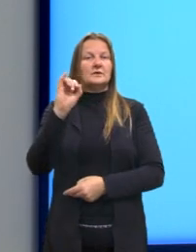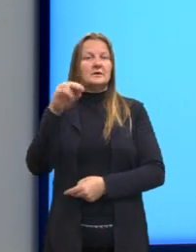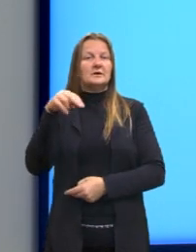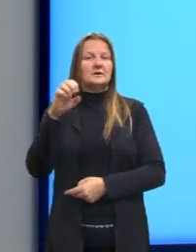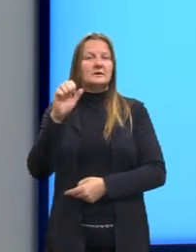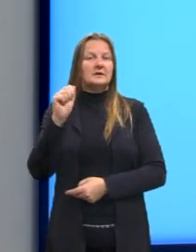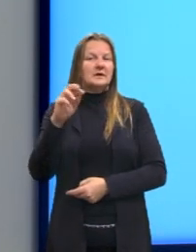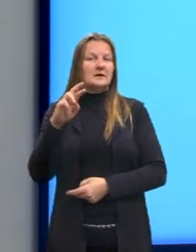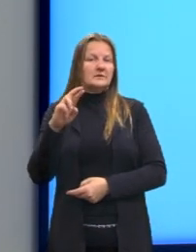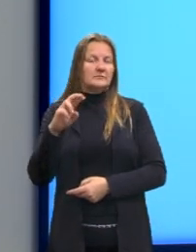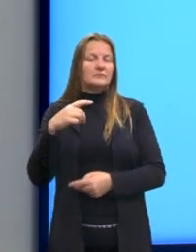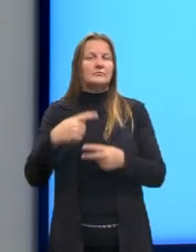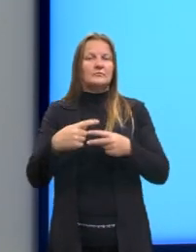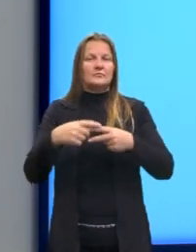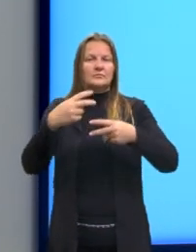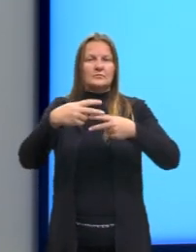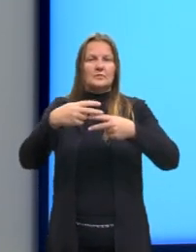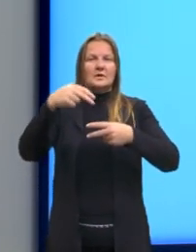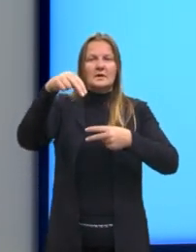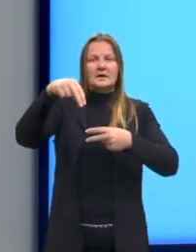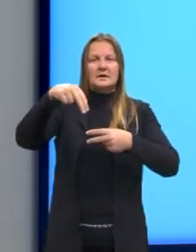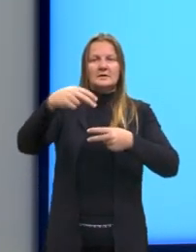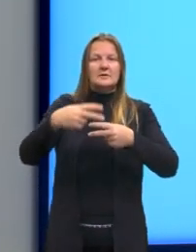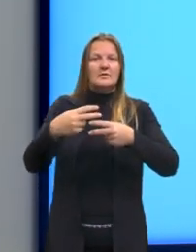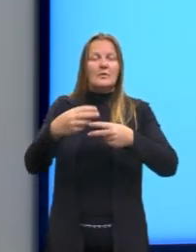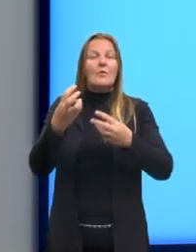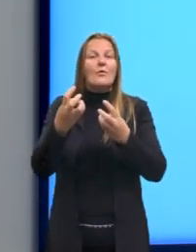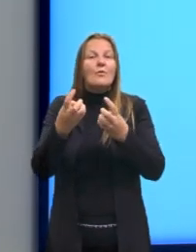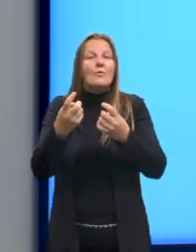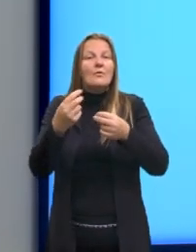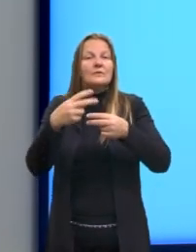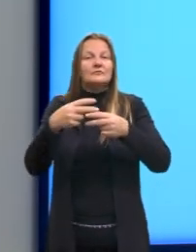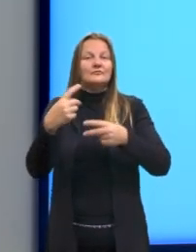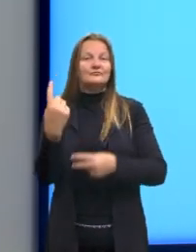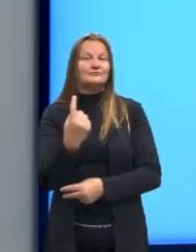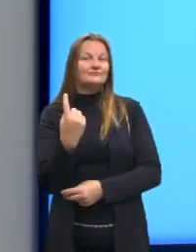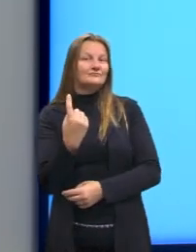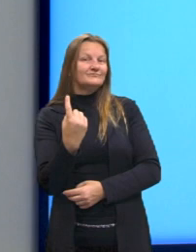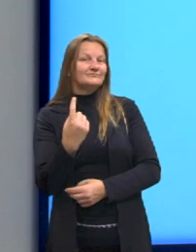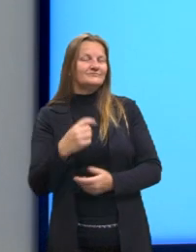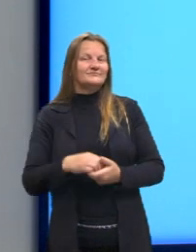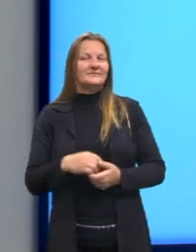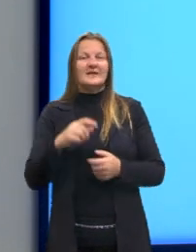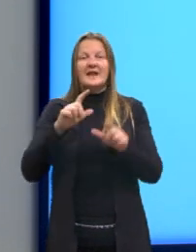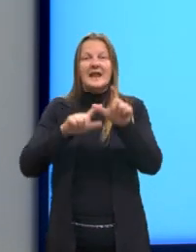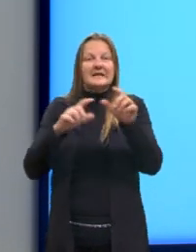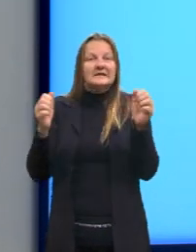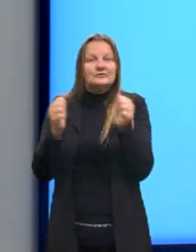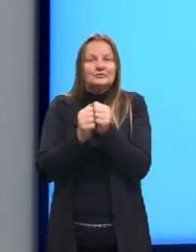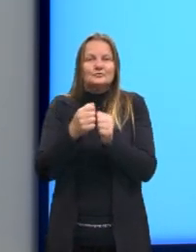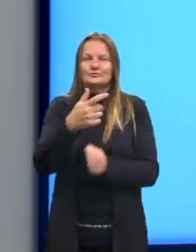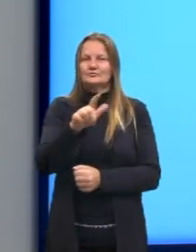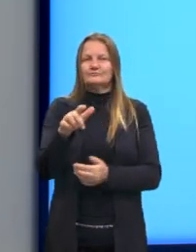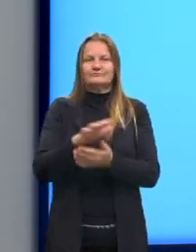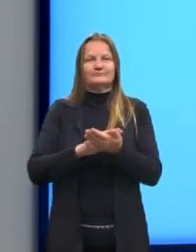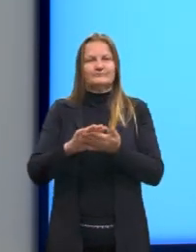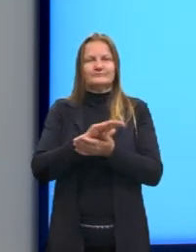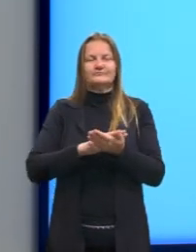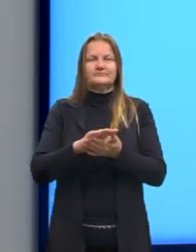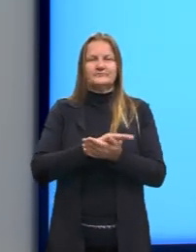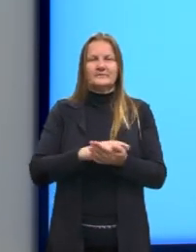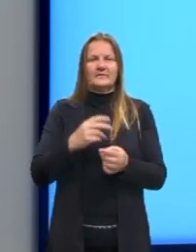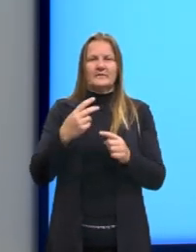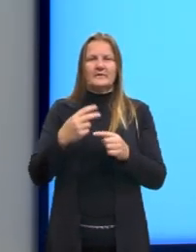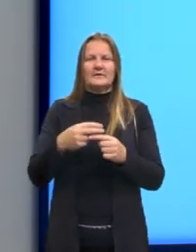nós vimos que o N, ele seria, né, um termo independente, ele não tem nenhuma letrinha multiplicando ele. Então,